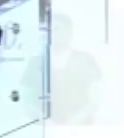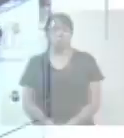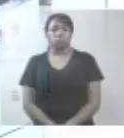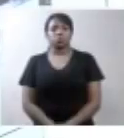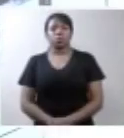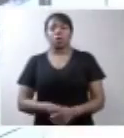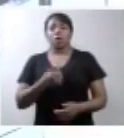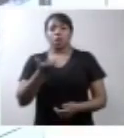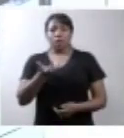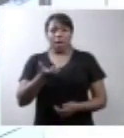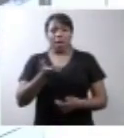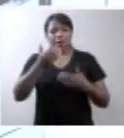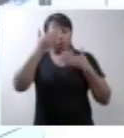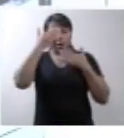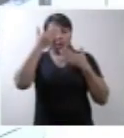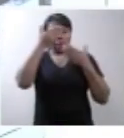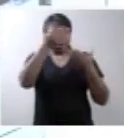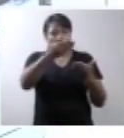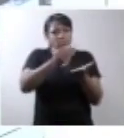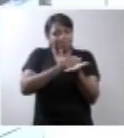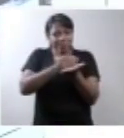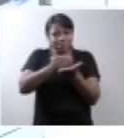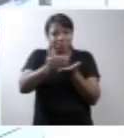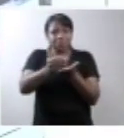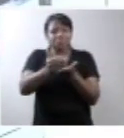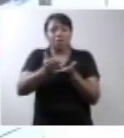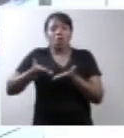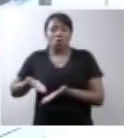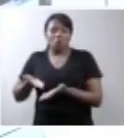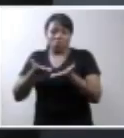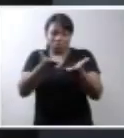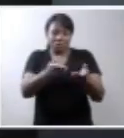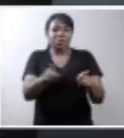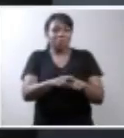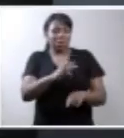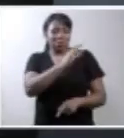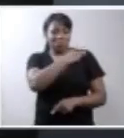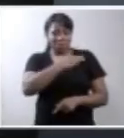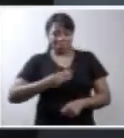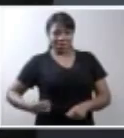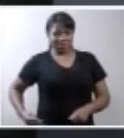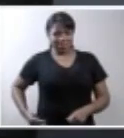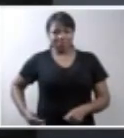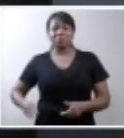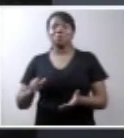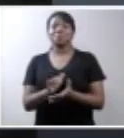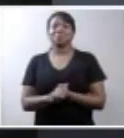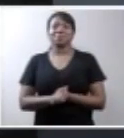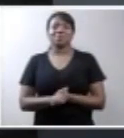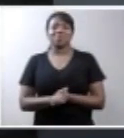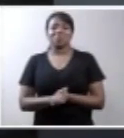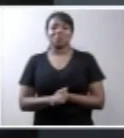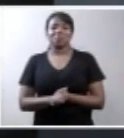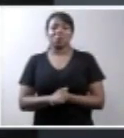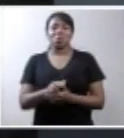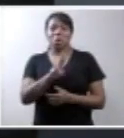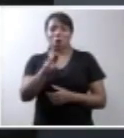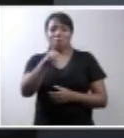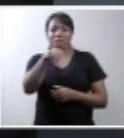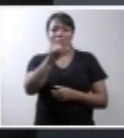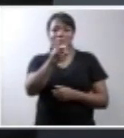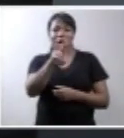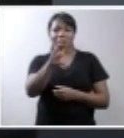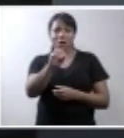Quero agradecer, de início, o convite do ministro Marco Aurélio